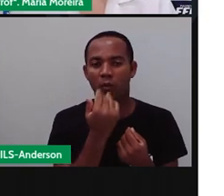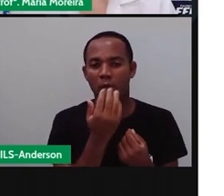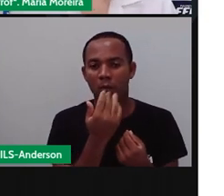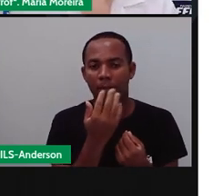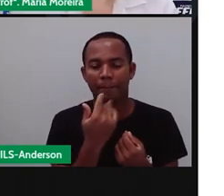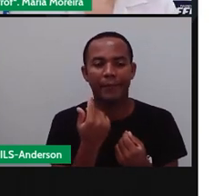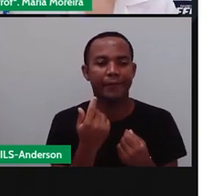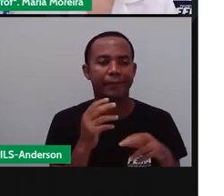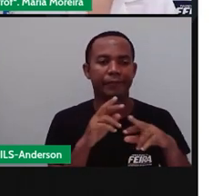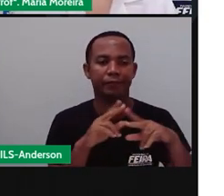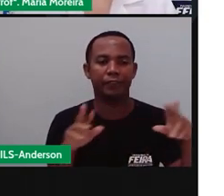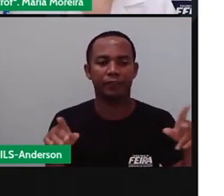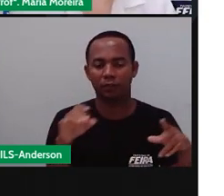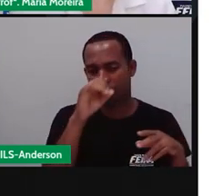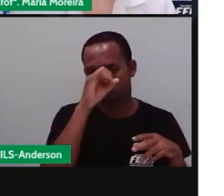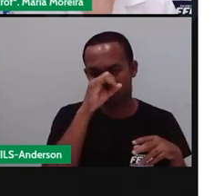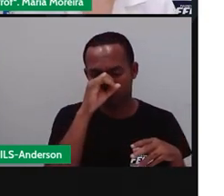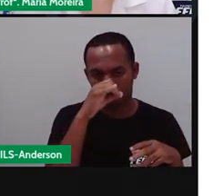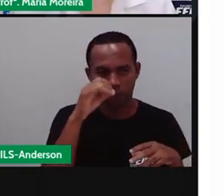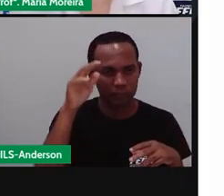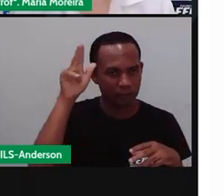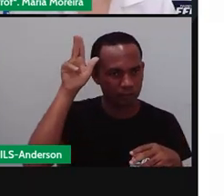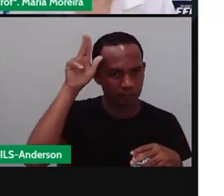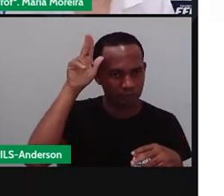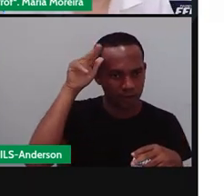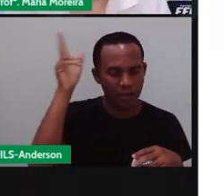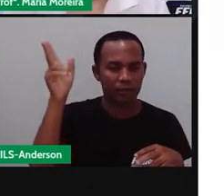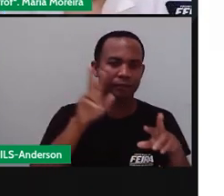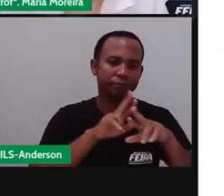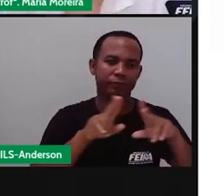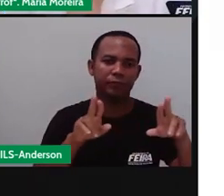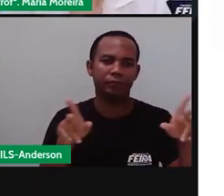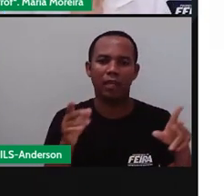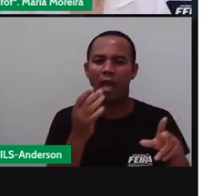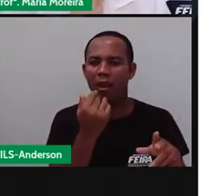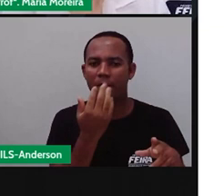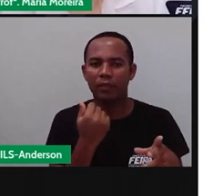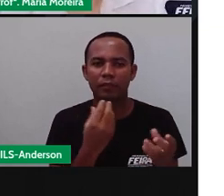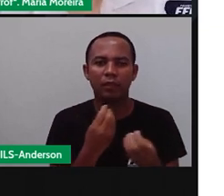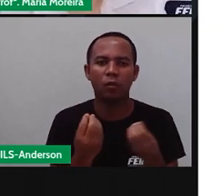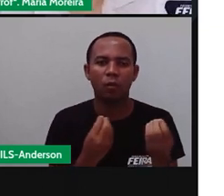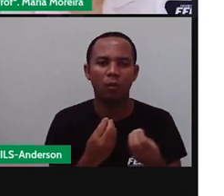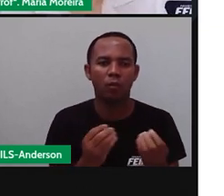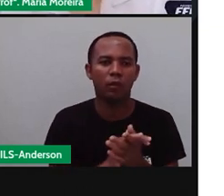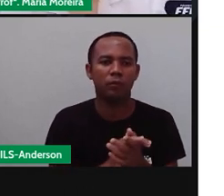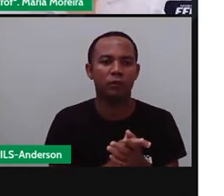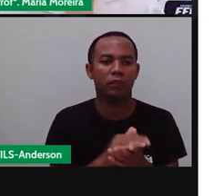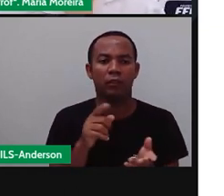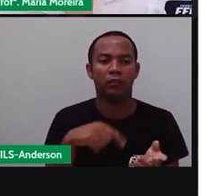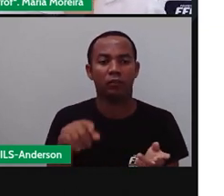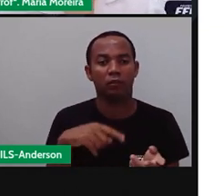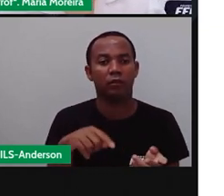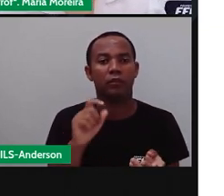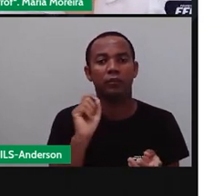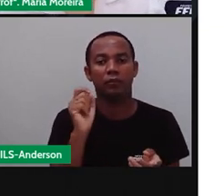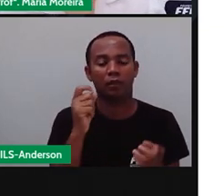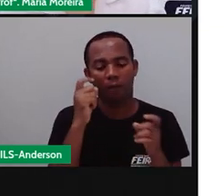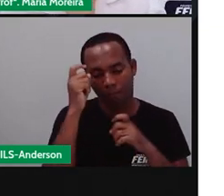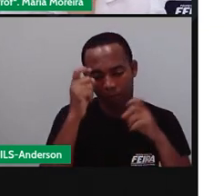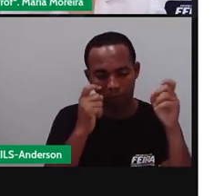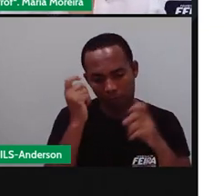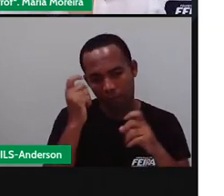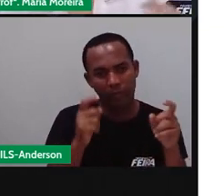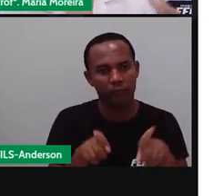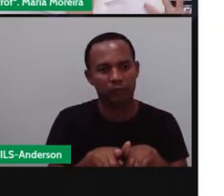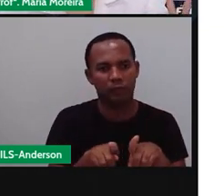né? A gente não vai ter o porco, a não vai ter o boi. E aí, como é que fica a nossa alimentação? Fico bastante preocupada, né, porque alimentação é uma coisa com a qual eu me preocupo